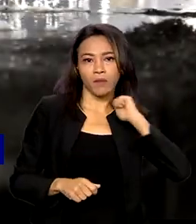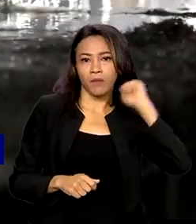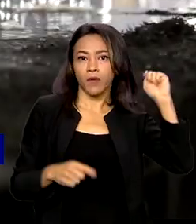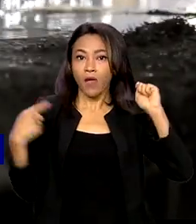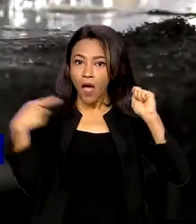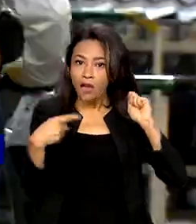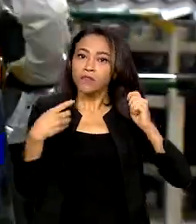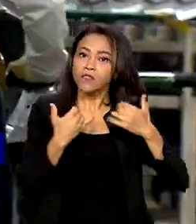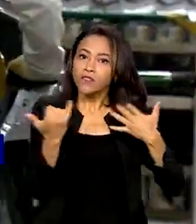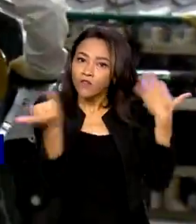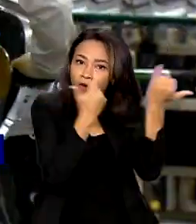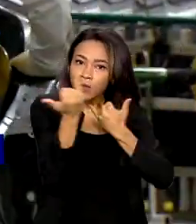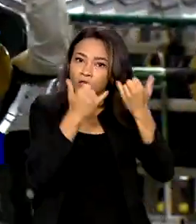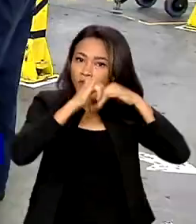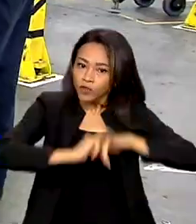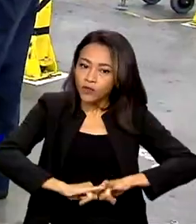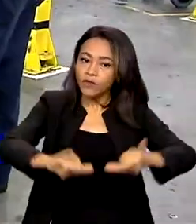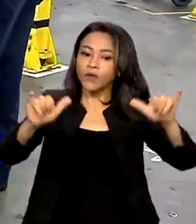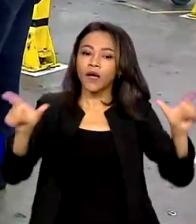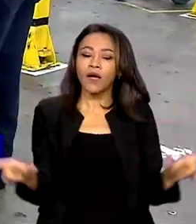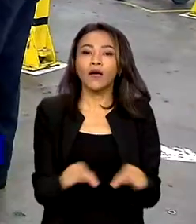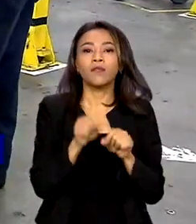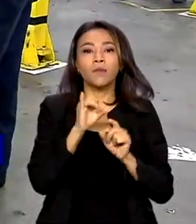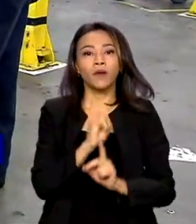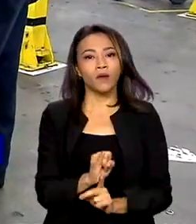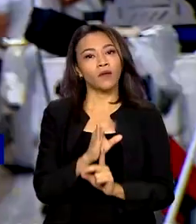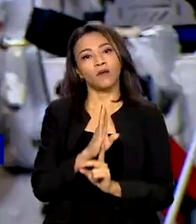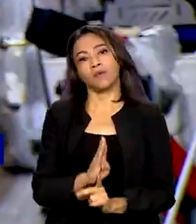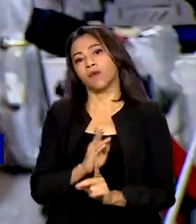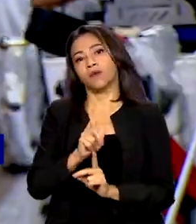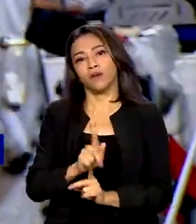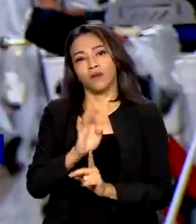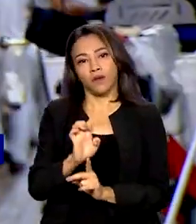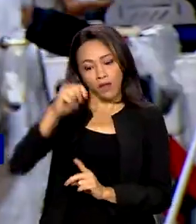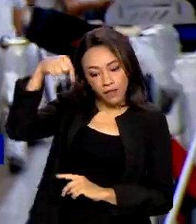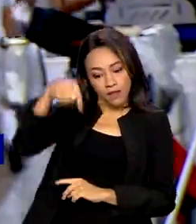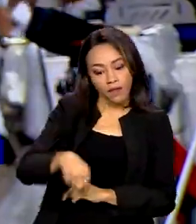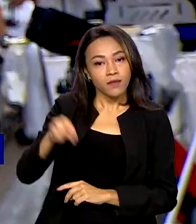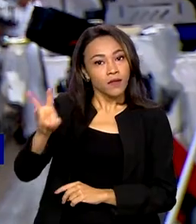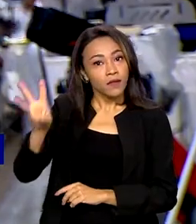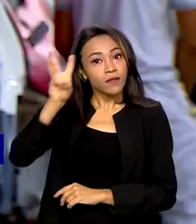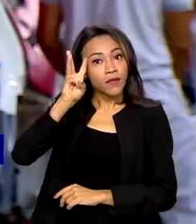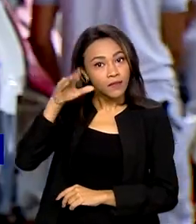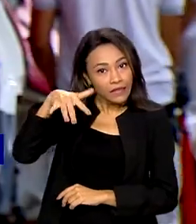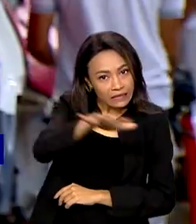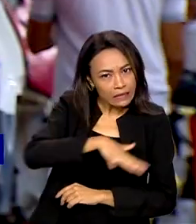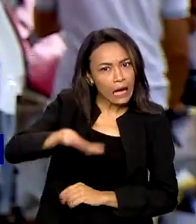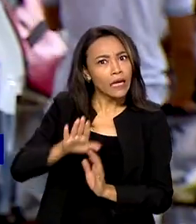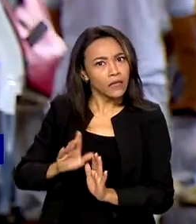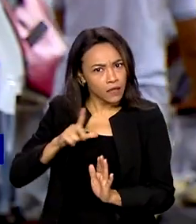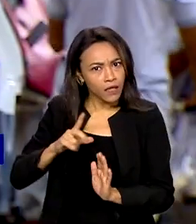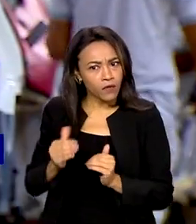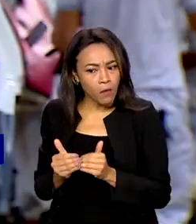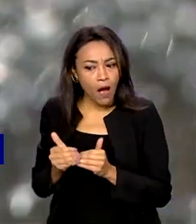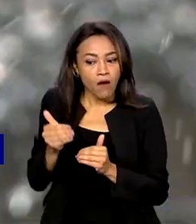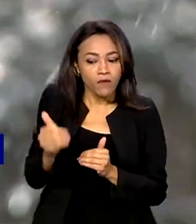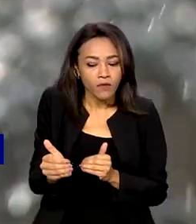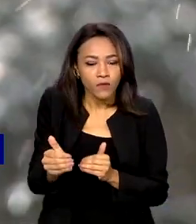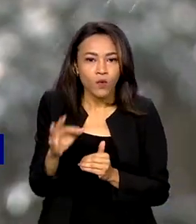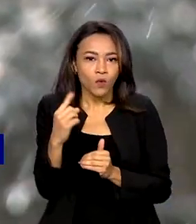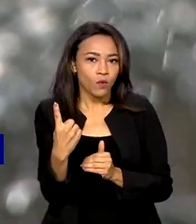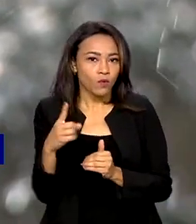divulgados pelo Instituto Brasileiro de Geografia e Estatística nesta terça-feira, o setor teve um avanço de 1